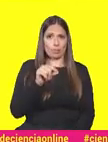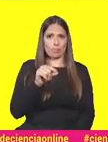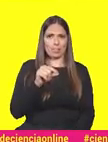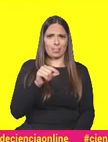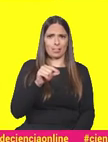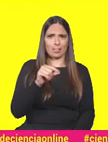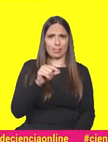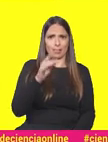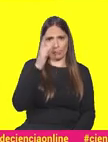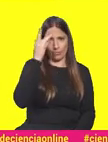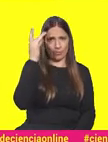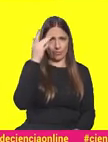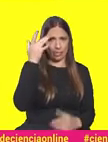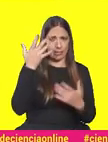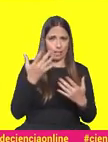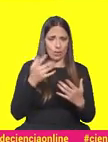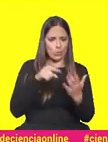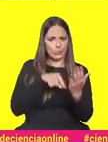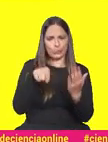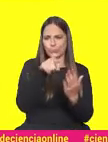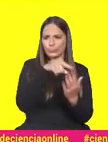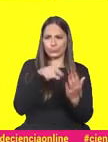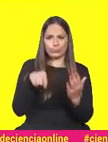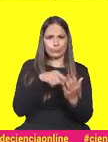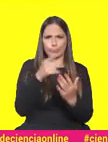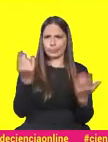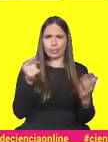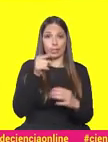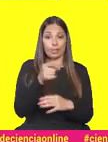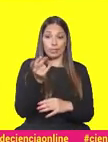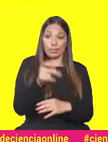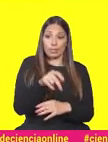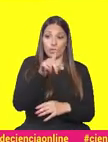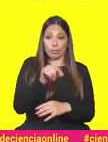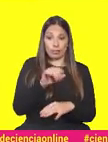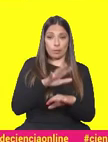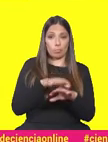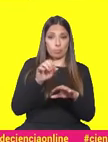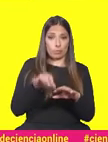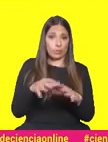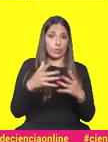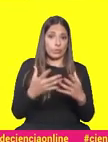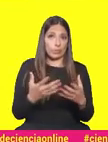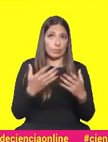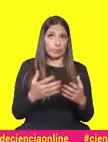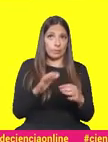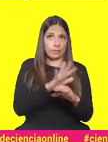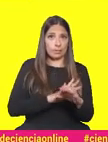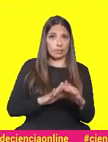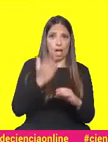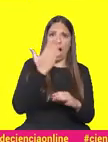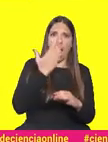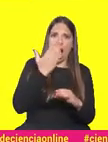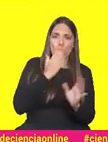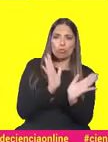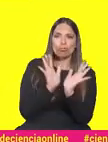tenham muita facilidade hoje em dia em poder usar as tecnologias. Isto verificou-se também com toda esta questão das aulas